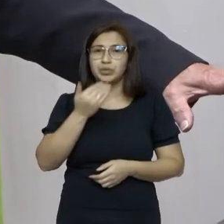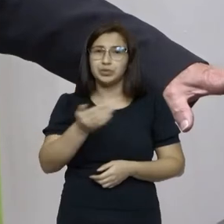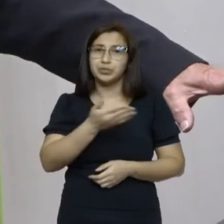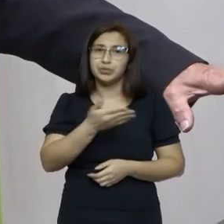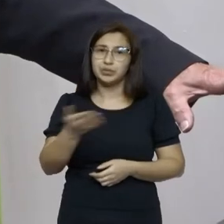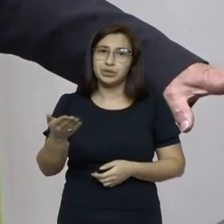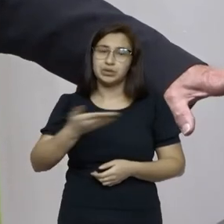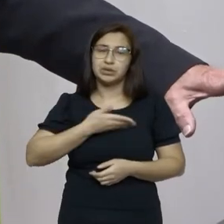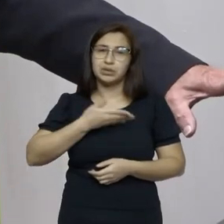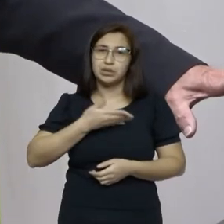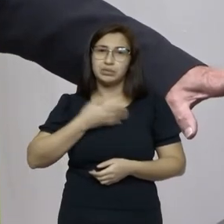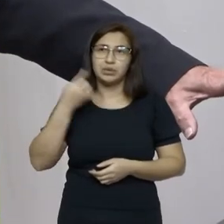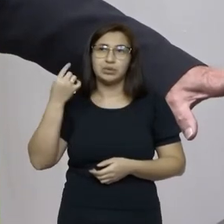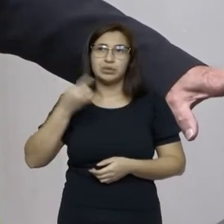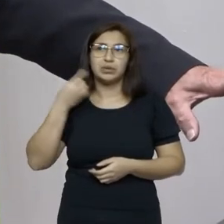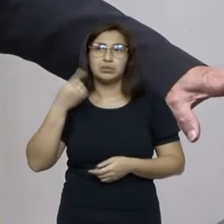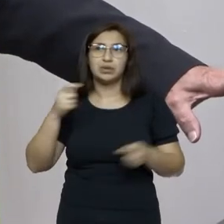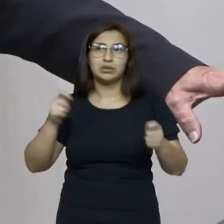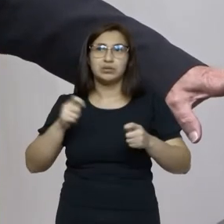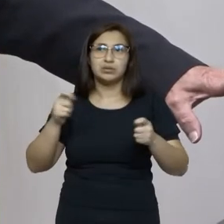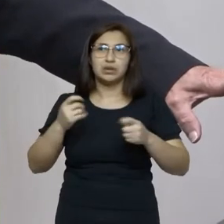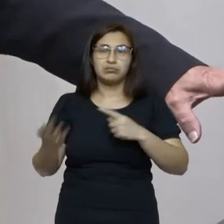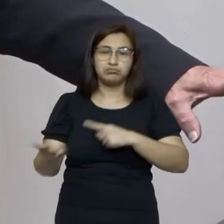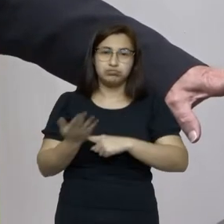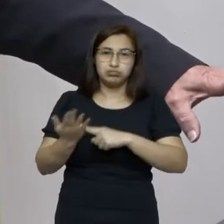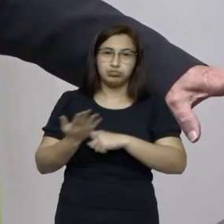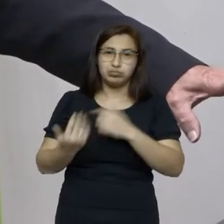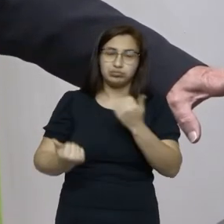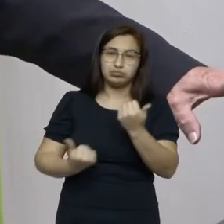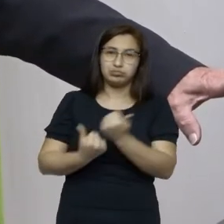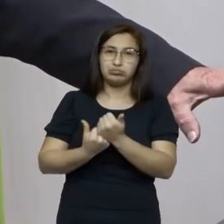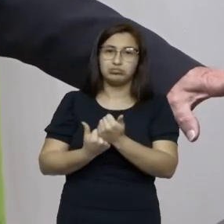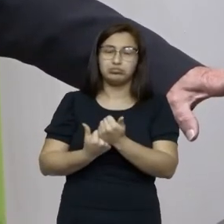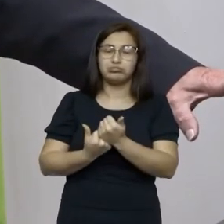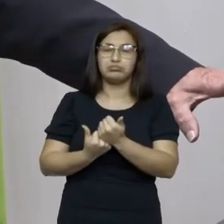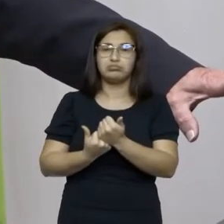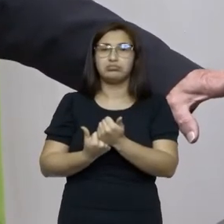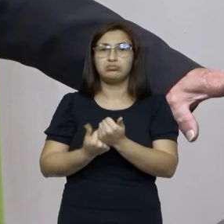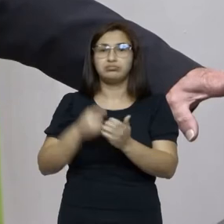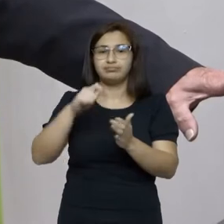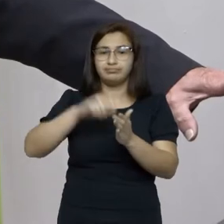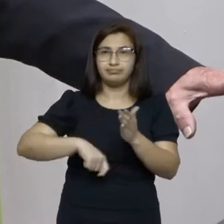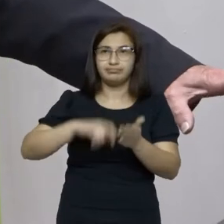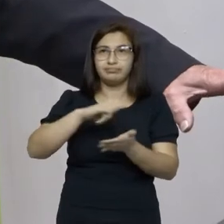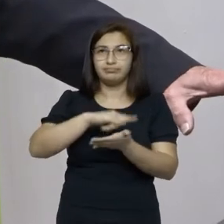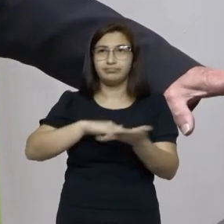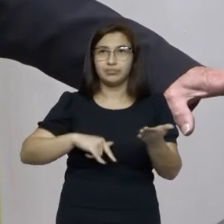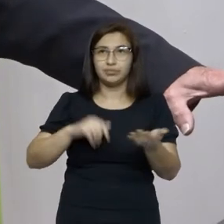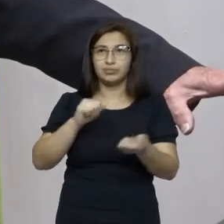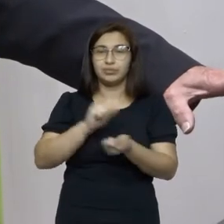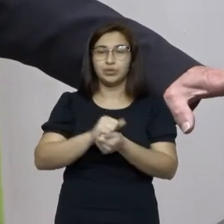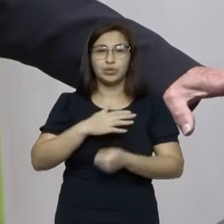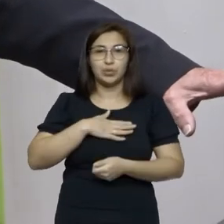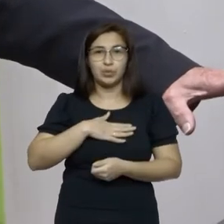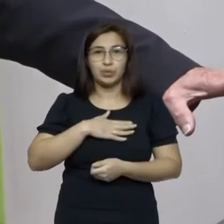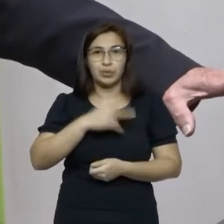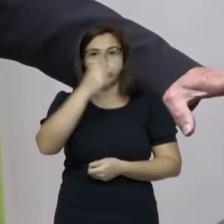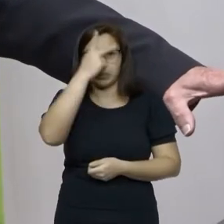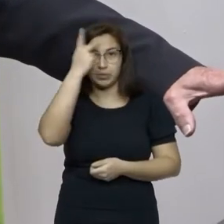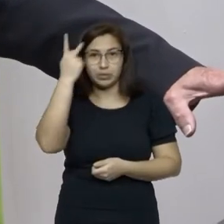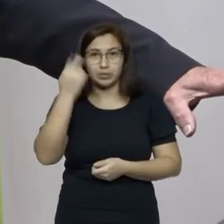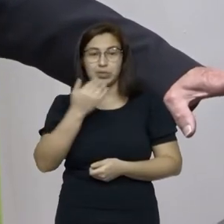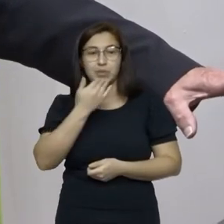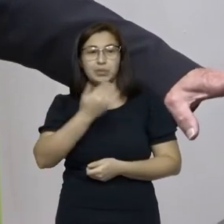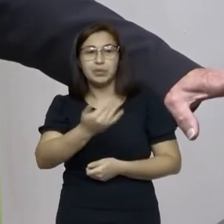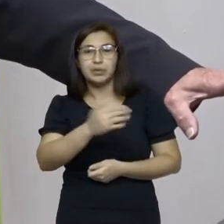nobres companheiros deputados que façam assinem o documento está aí com o meu pessoal pegando a assinatura e que eu